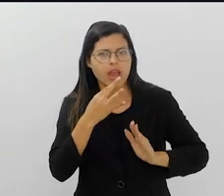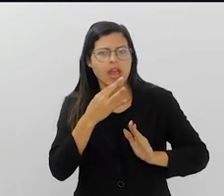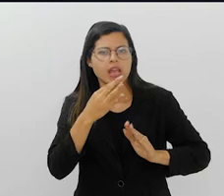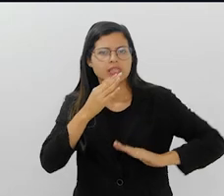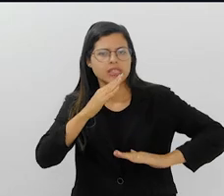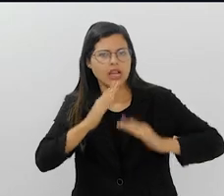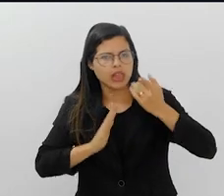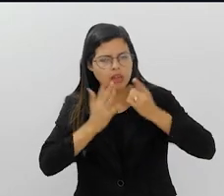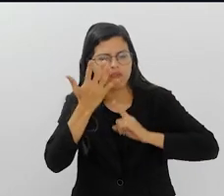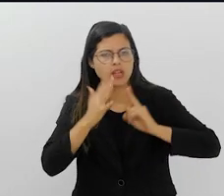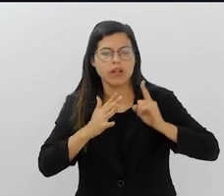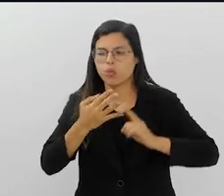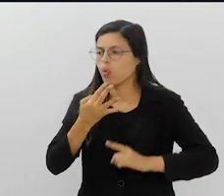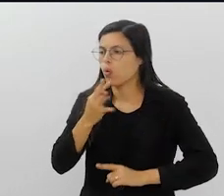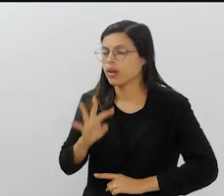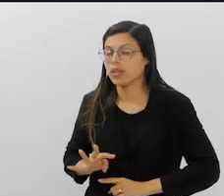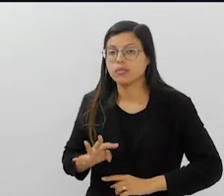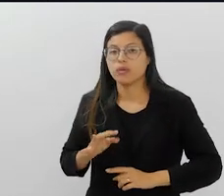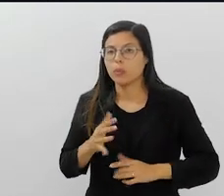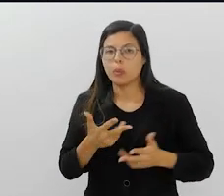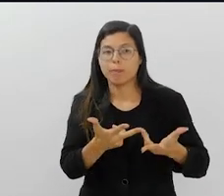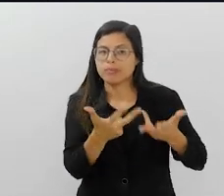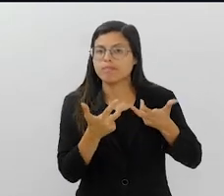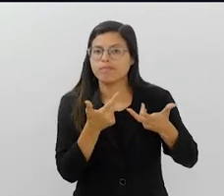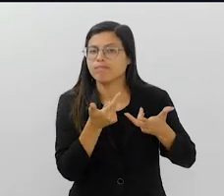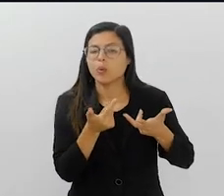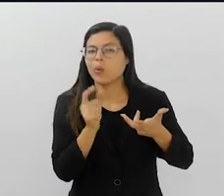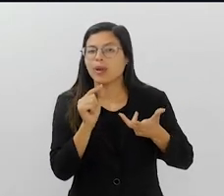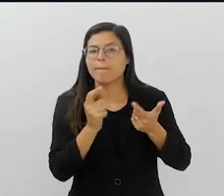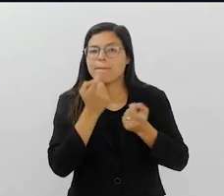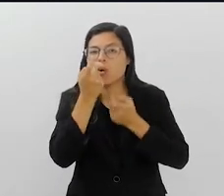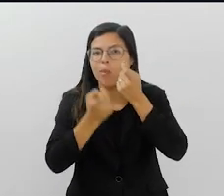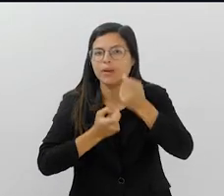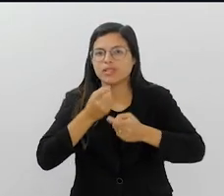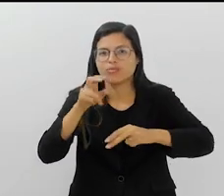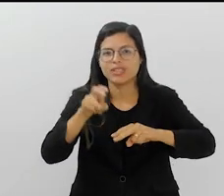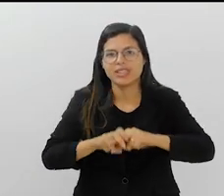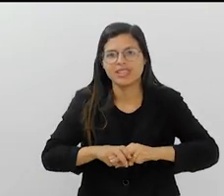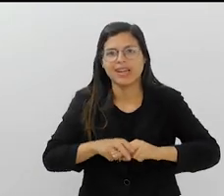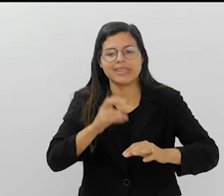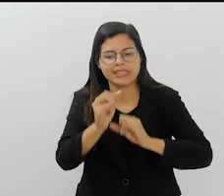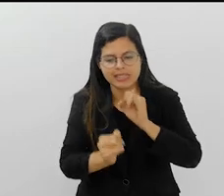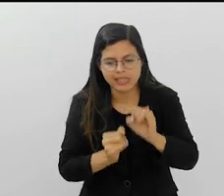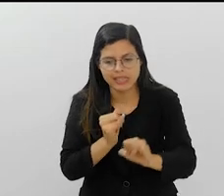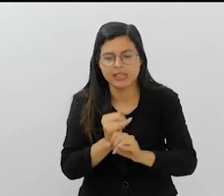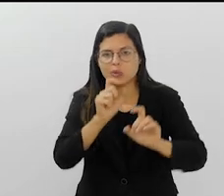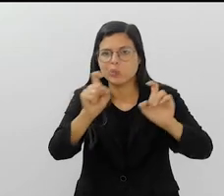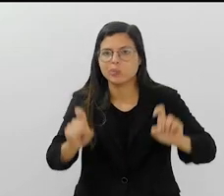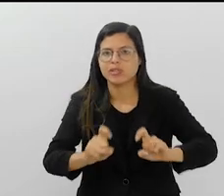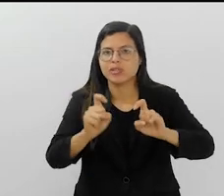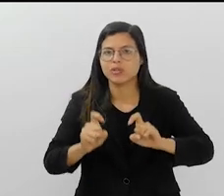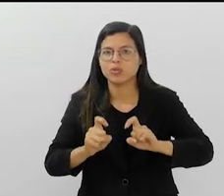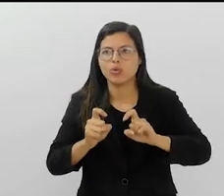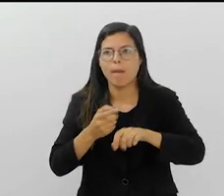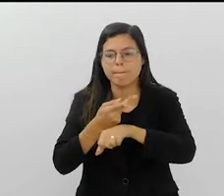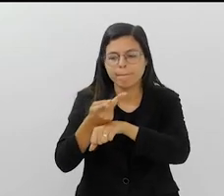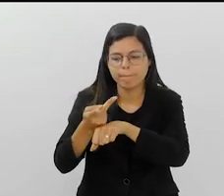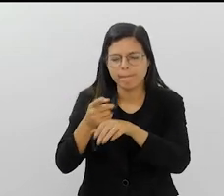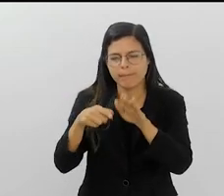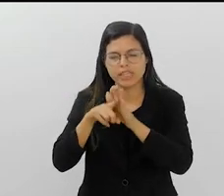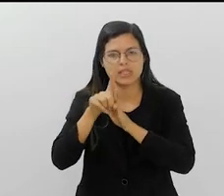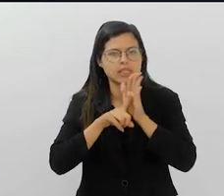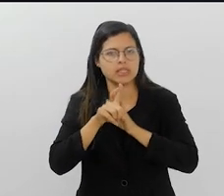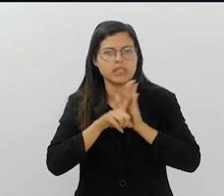Oswaldo Jardim? Foi carnavalesco da Tijuca? Não, eu não conheço. Eu não vi a preocupação dessa profissional sentar no computador... Espera aí. Isso.